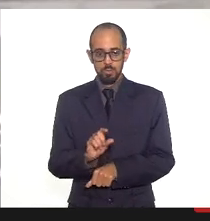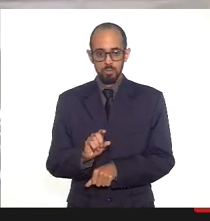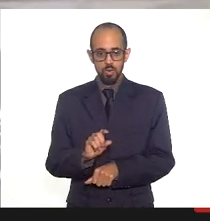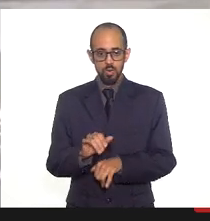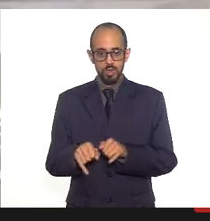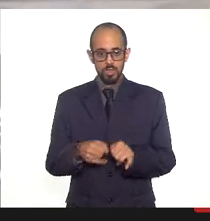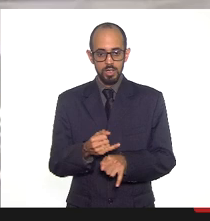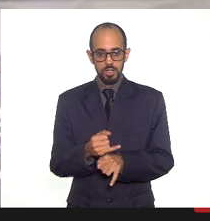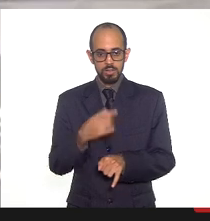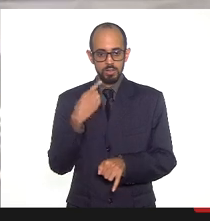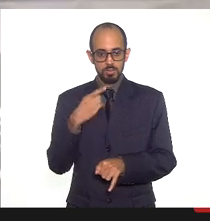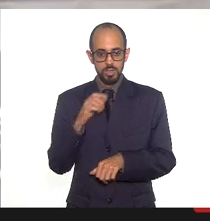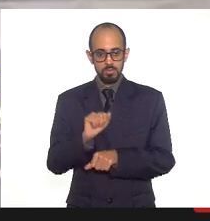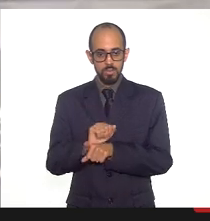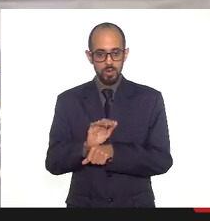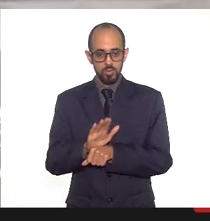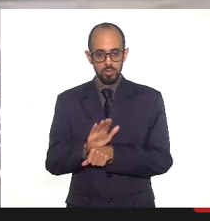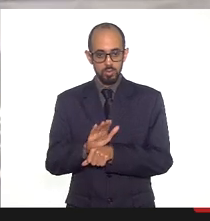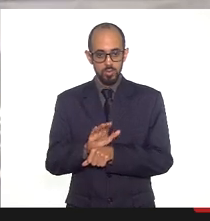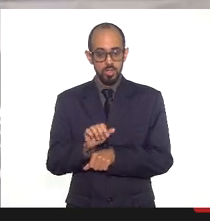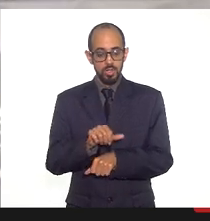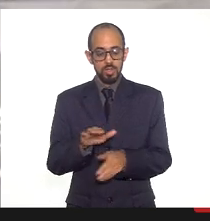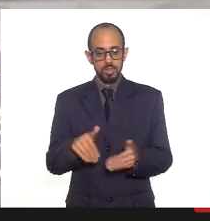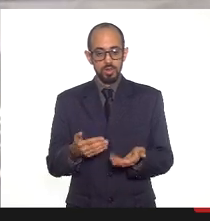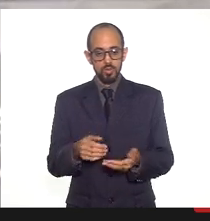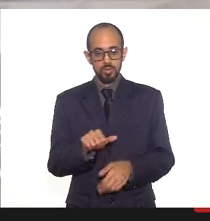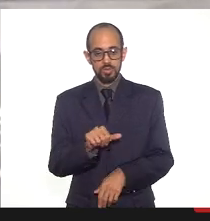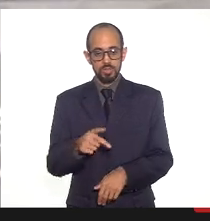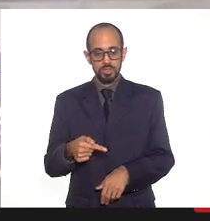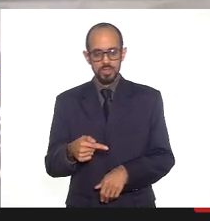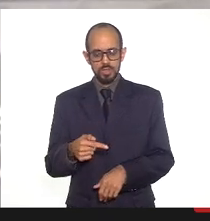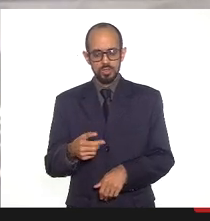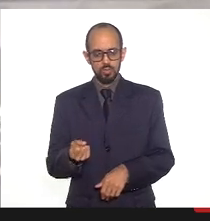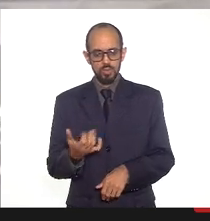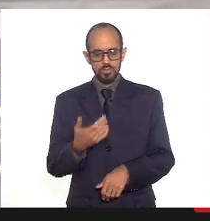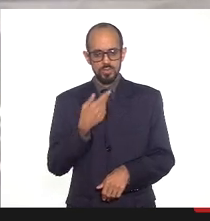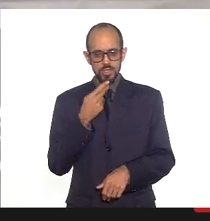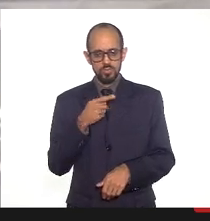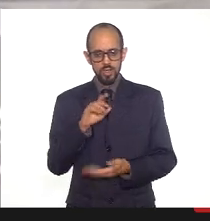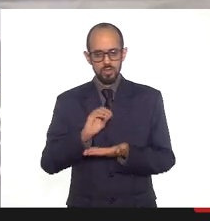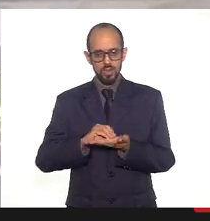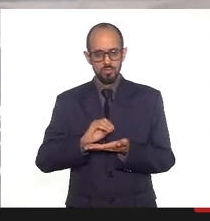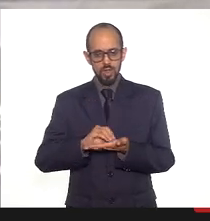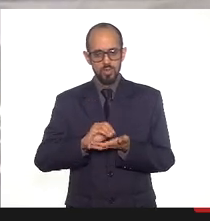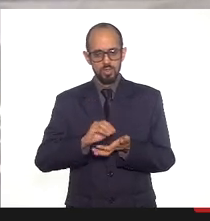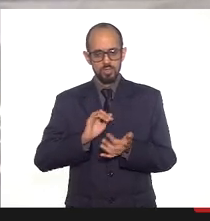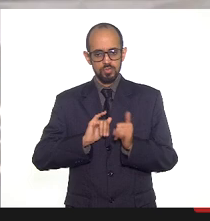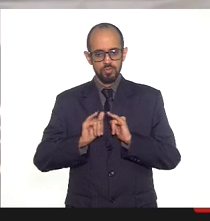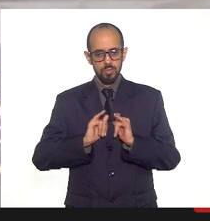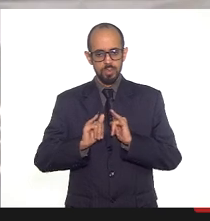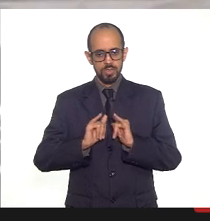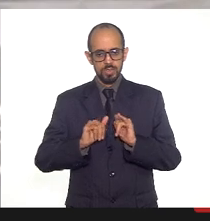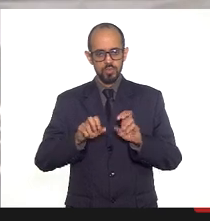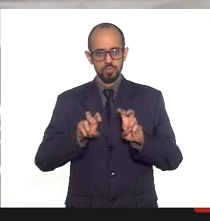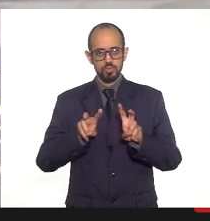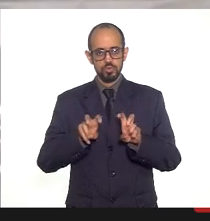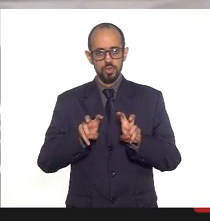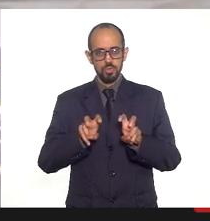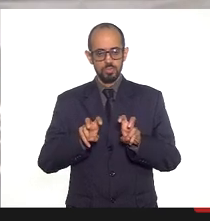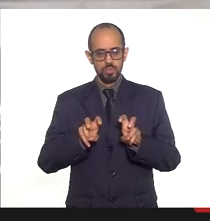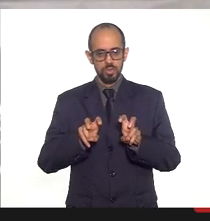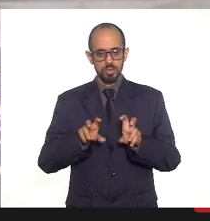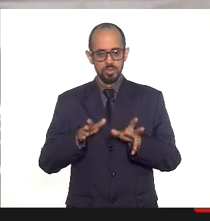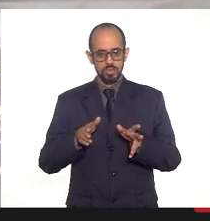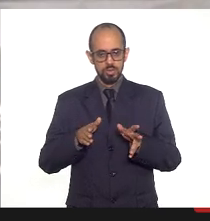Vê o 17. É quando vocês colocam a ausência de dados... Em razão... E não